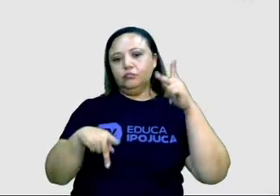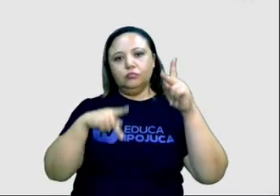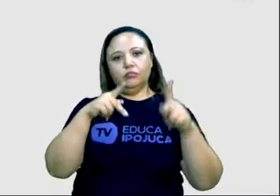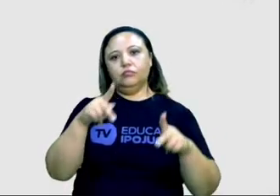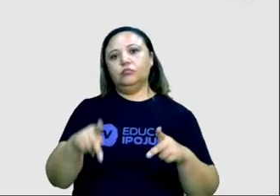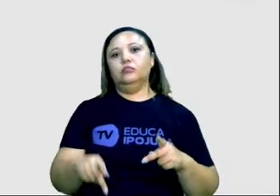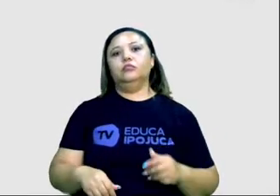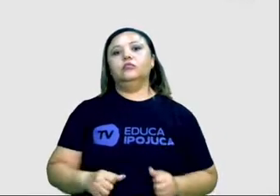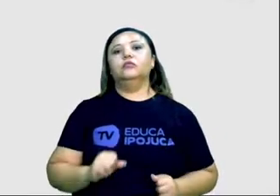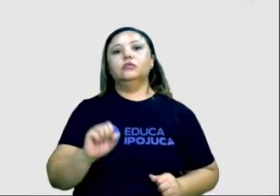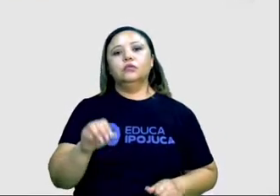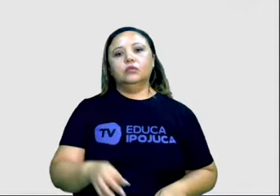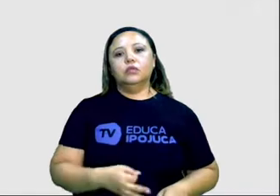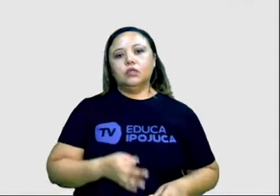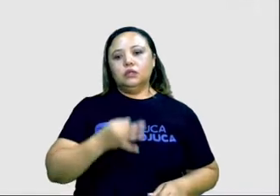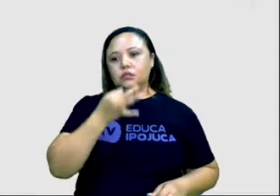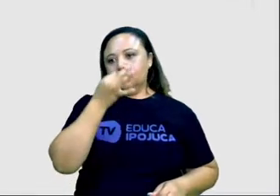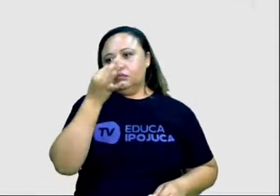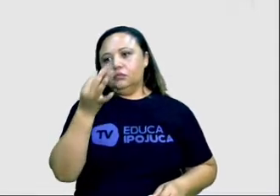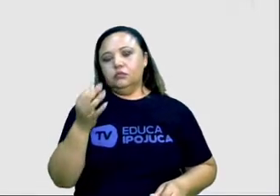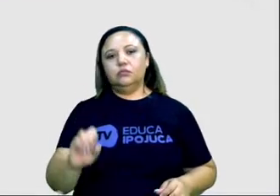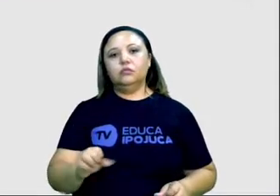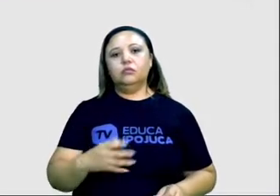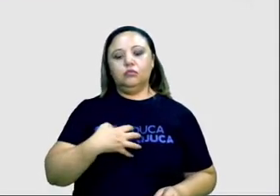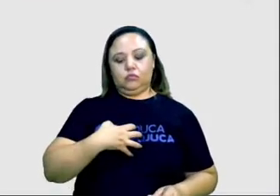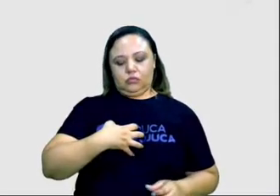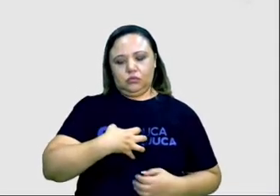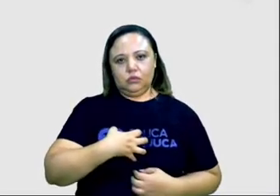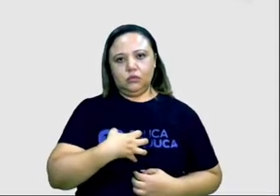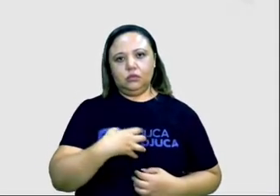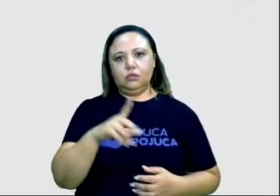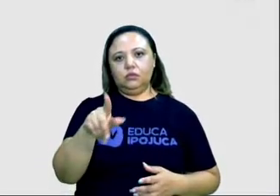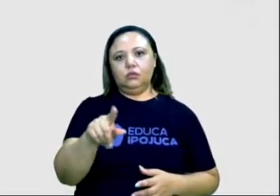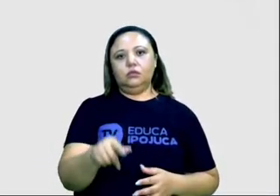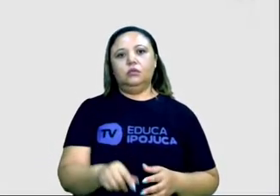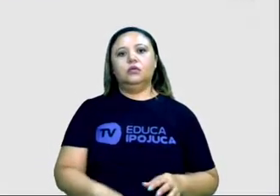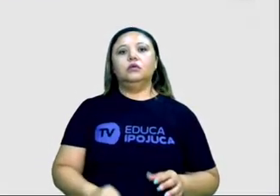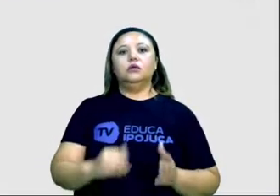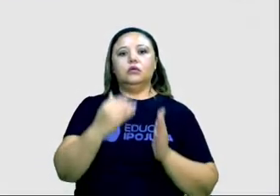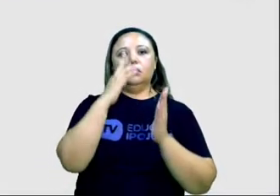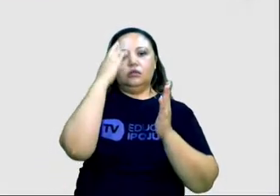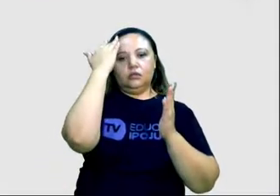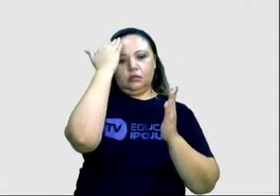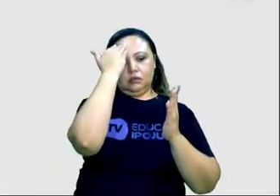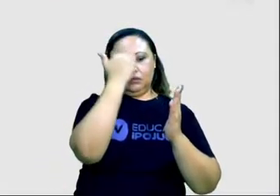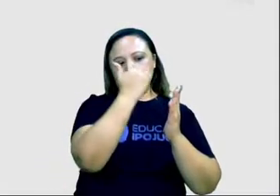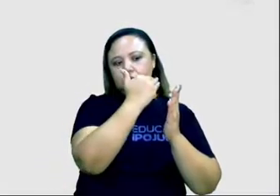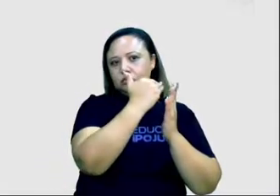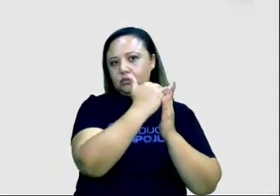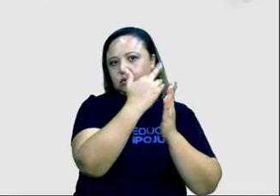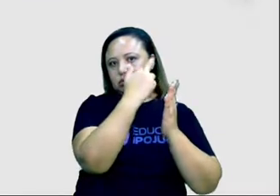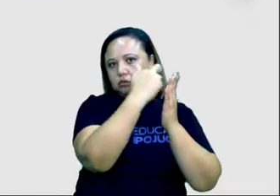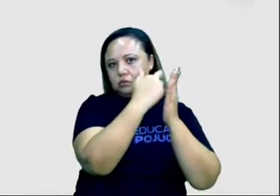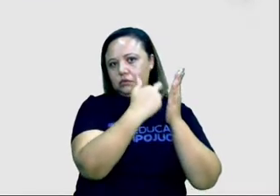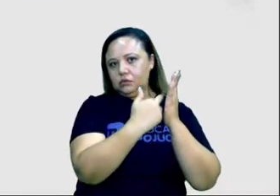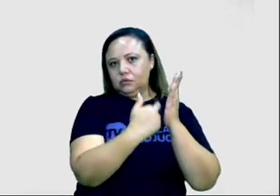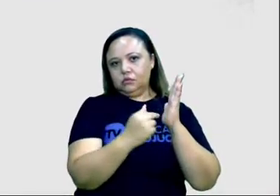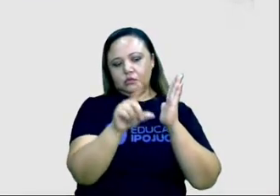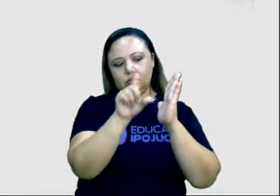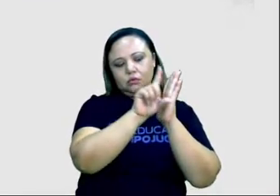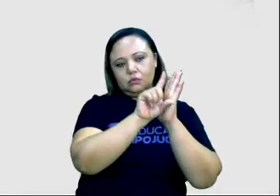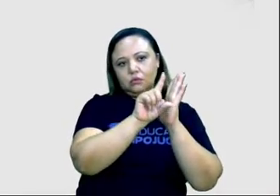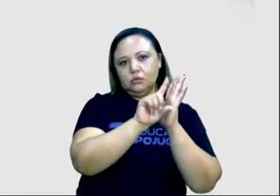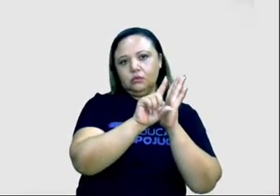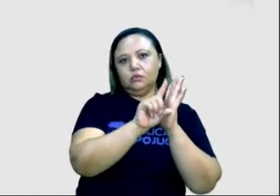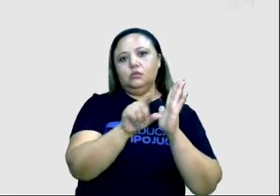vontade, opinião, considerando o respeito aos limites que lhe faculta a lei. O que é isso?